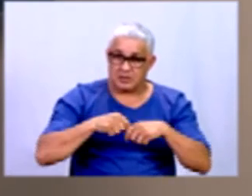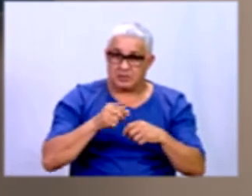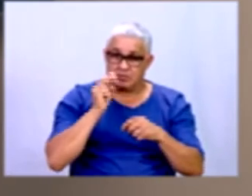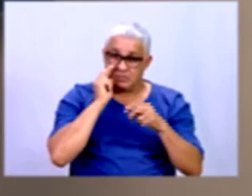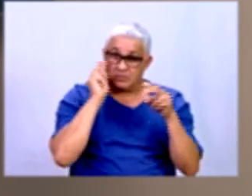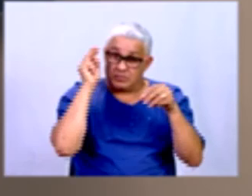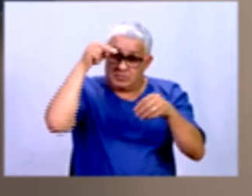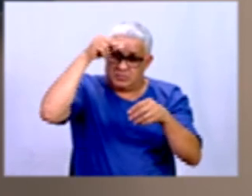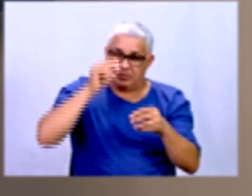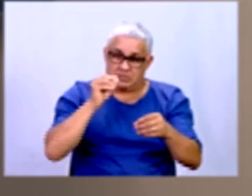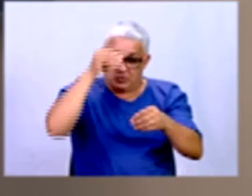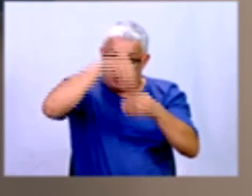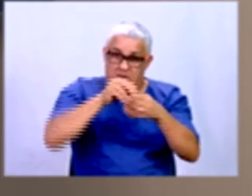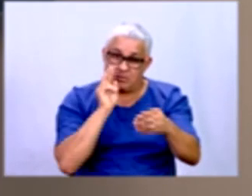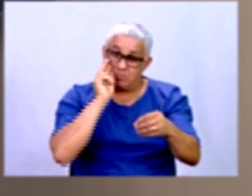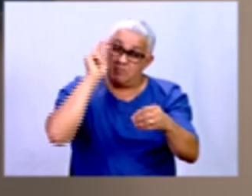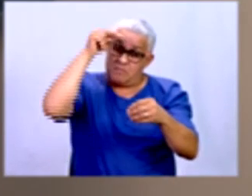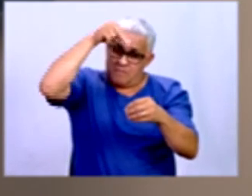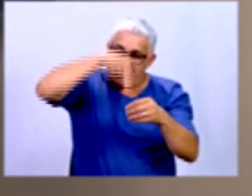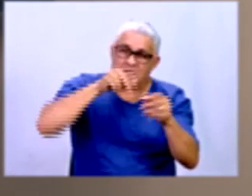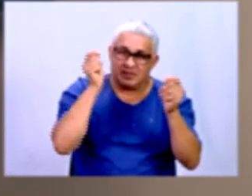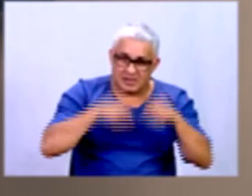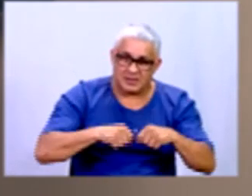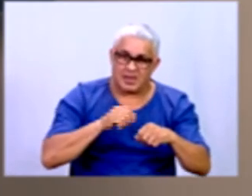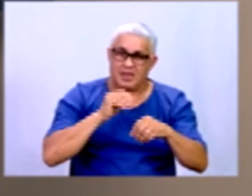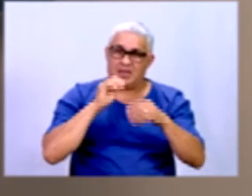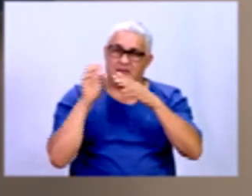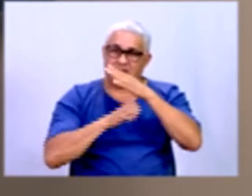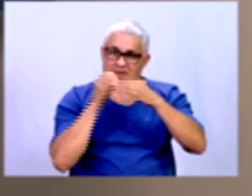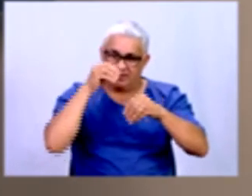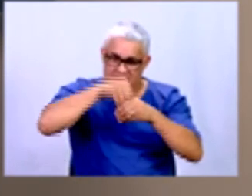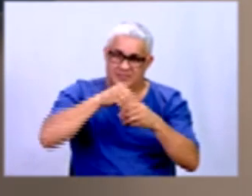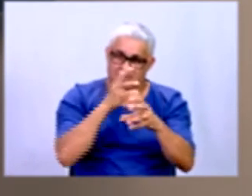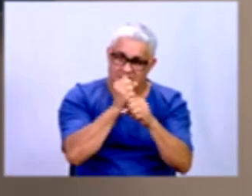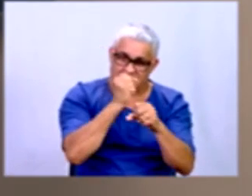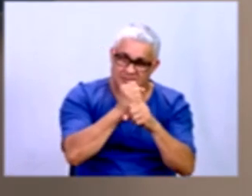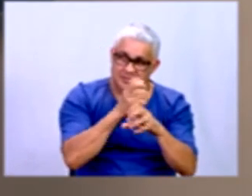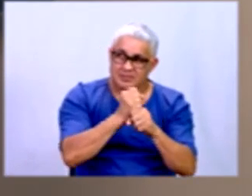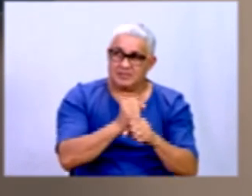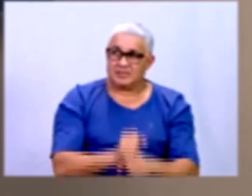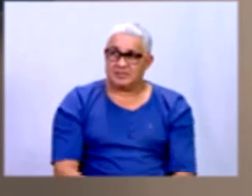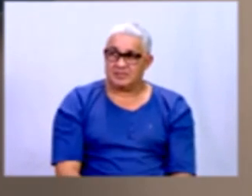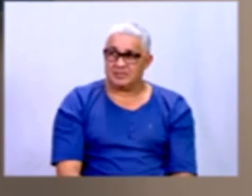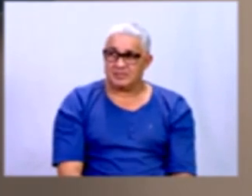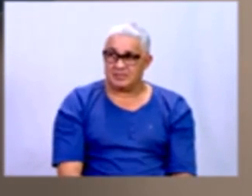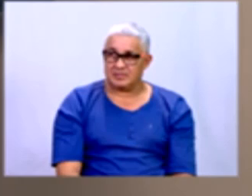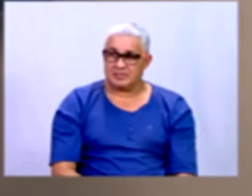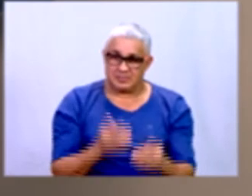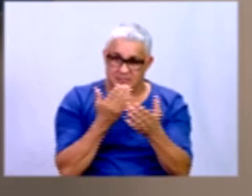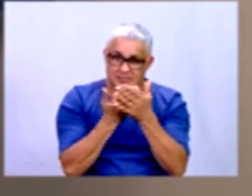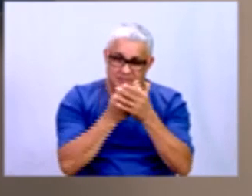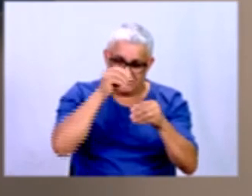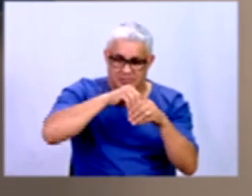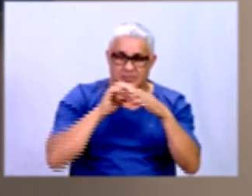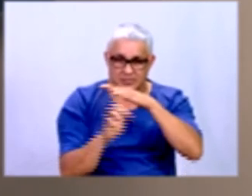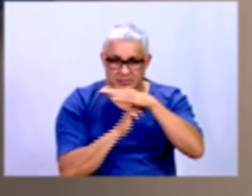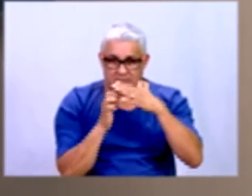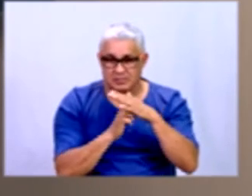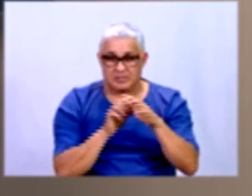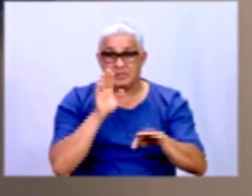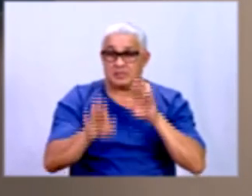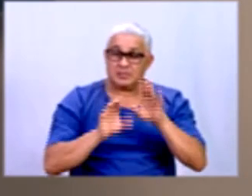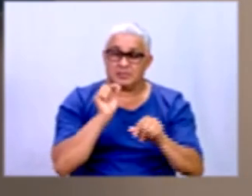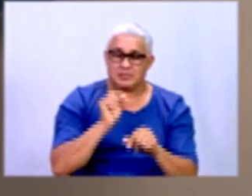coisa analisando a empresa contabilmente, né? Mas fazendo esses estudos dentro da empresa também, muitas